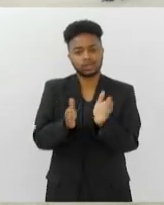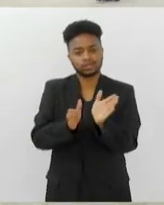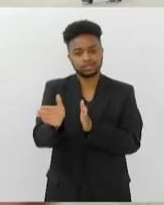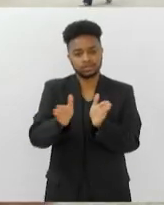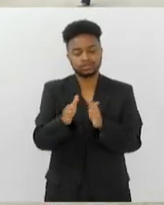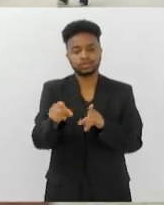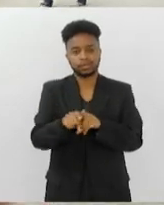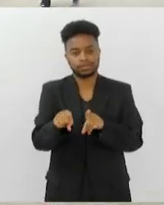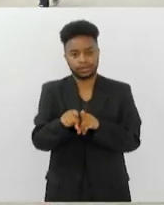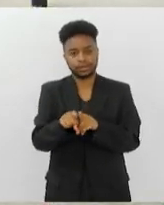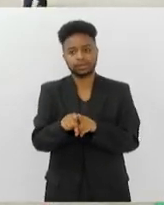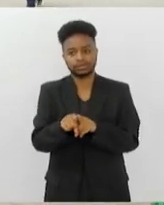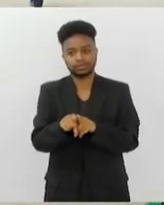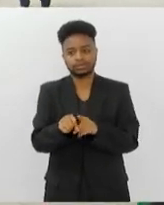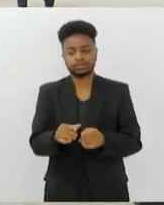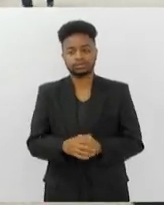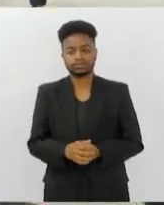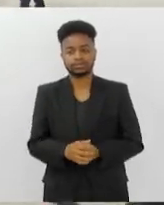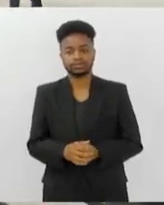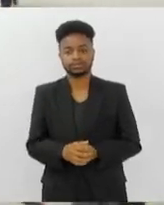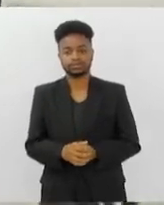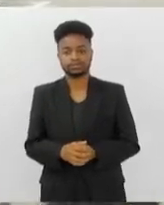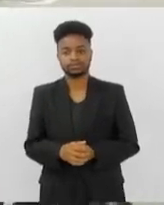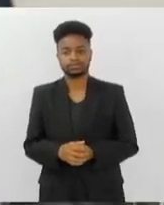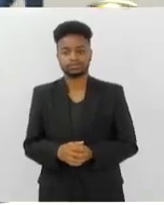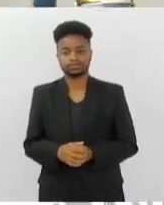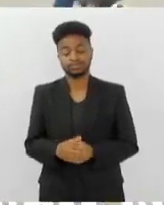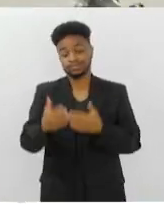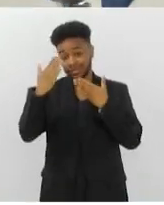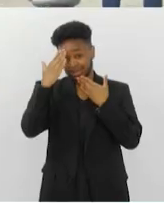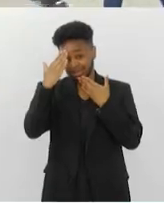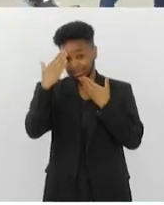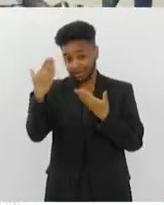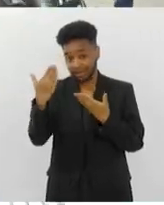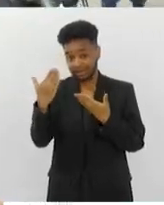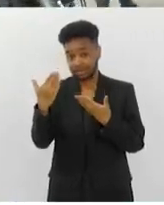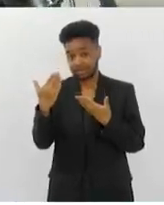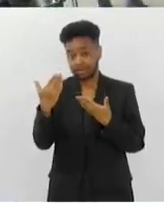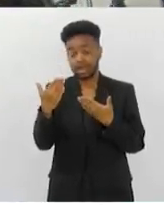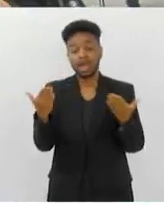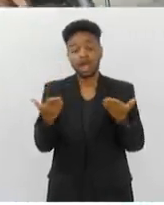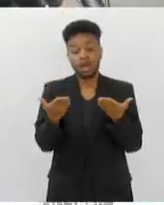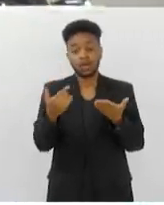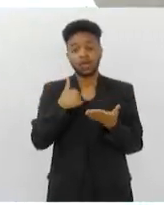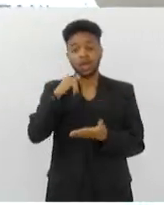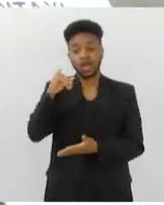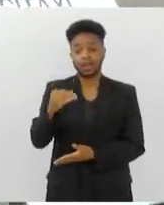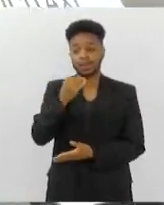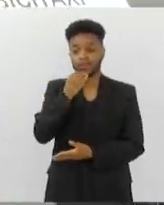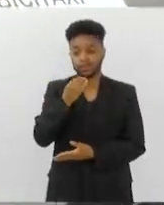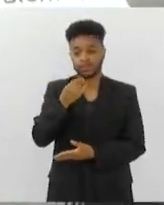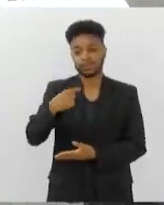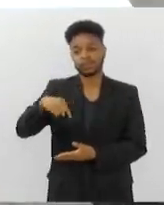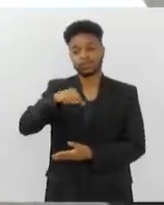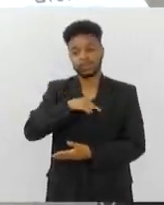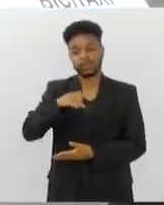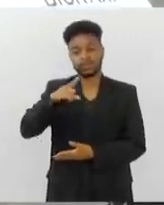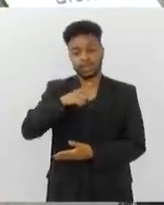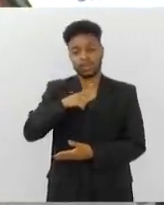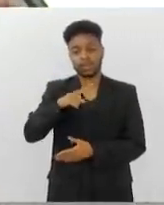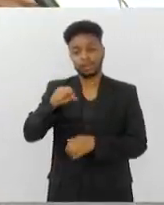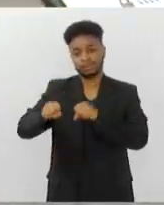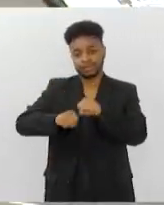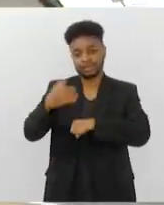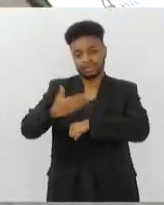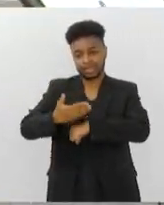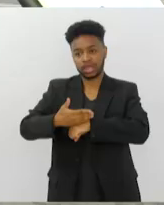visitas para a cidade. Maico, muito obrigado. Ô Vicente, agora eu vou aproveitar que a gente está de bicicleta, né? E eu